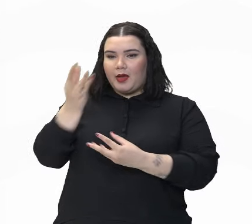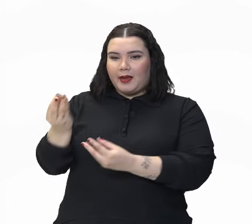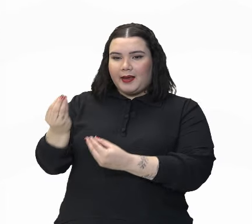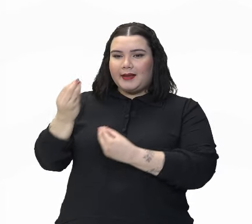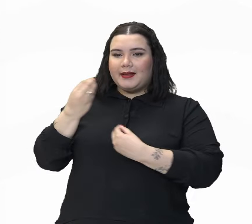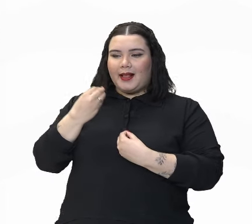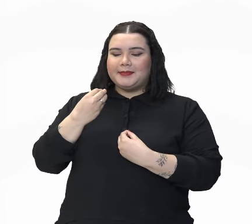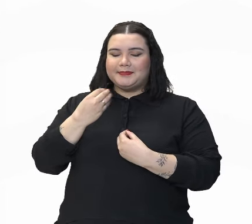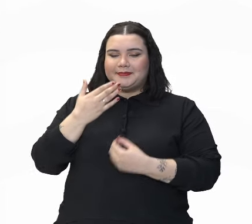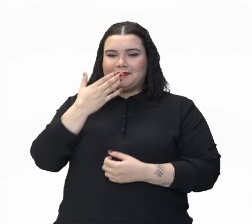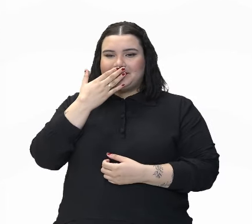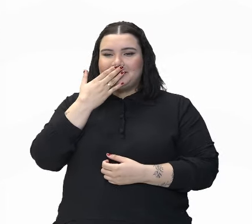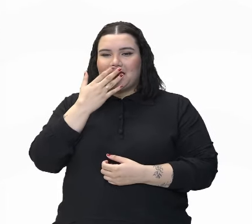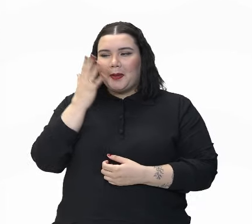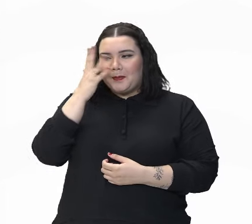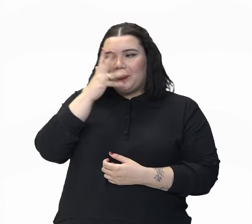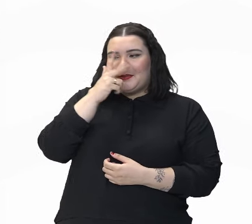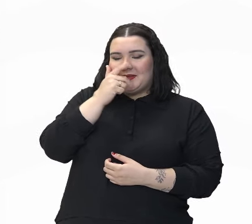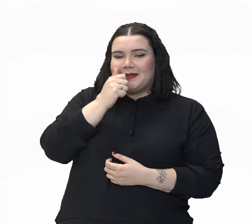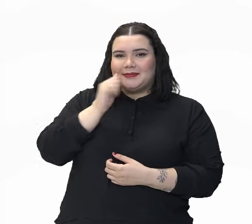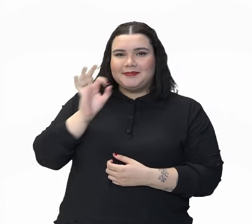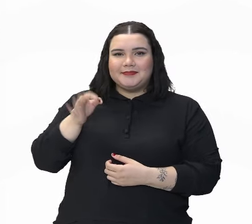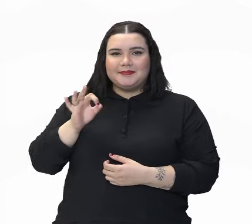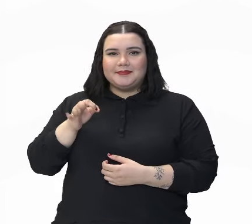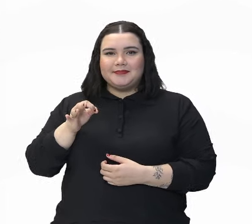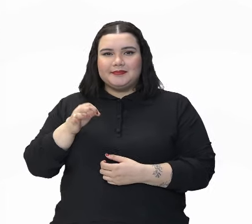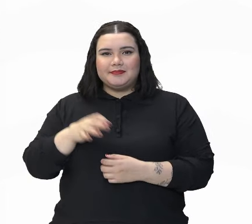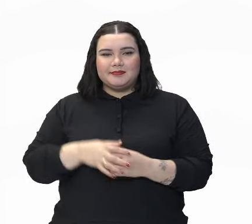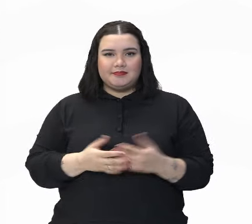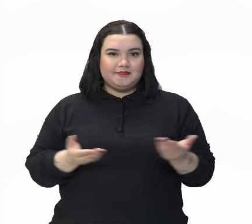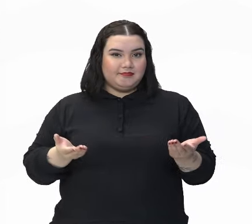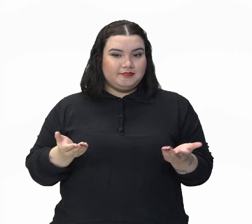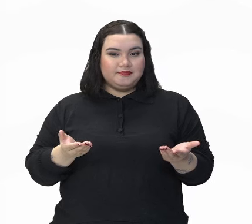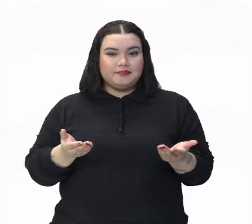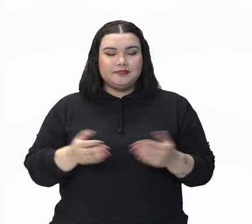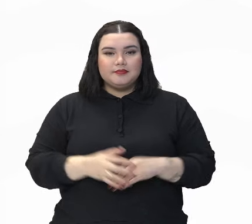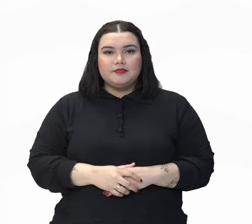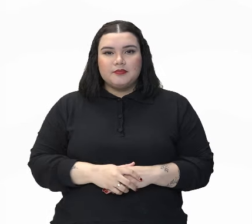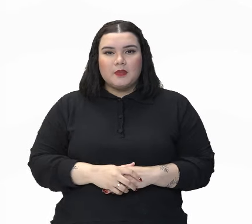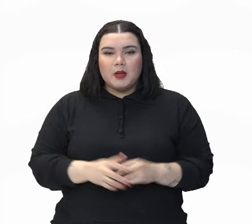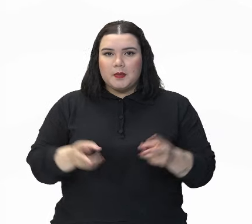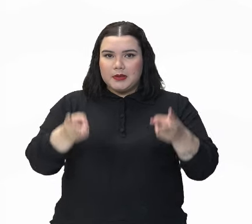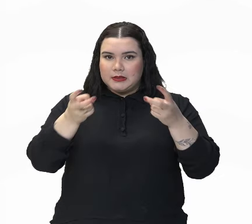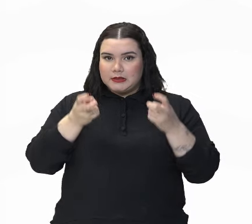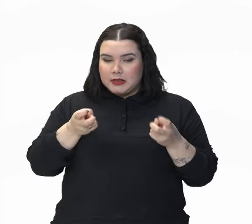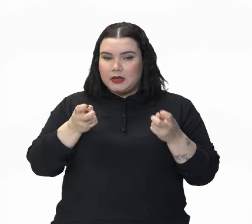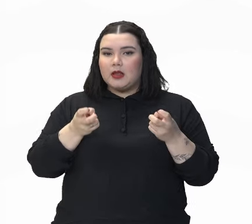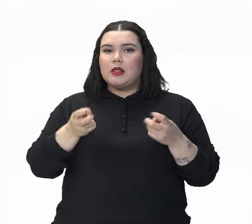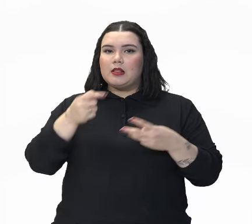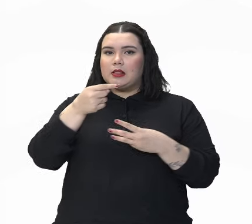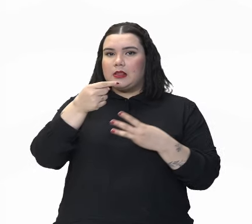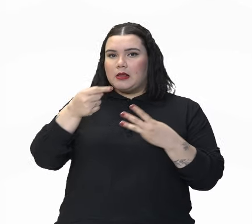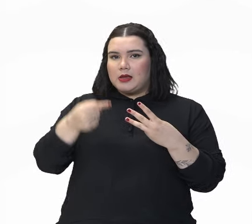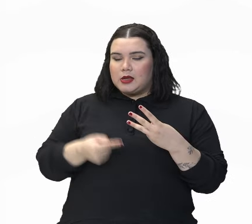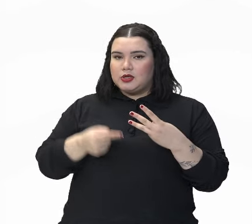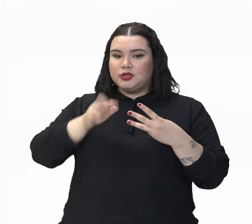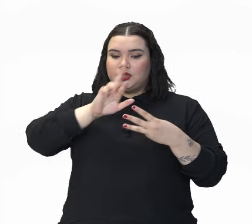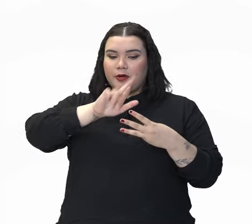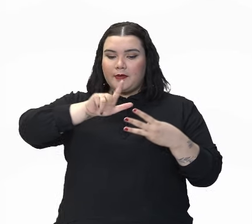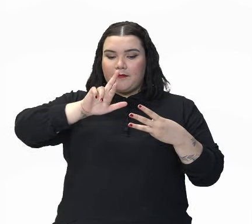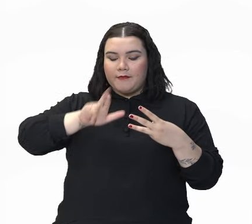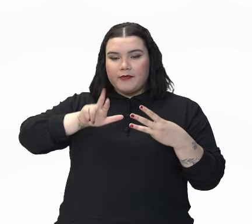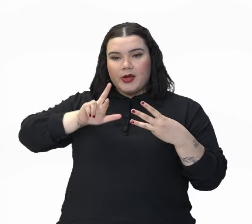aí, está dizendo que é muito bonito. Então, temos três realidades